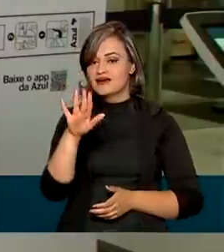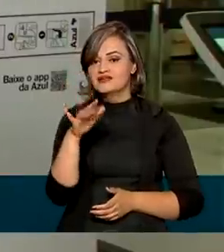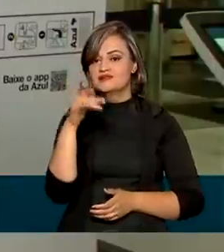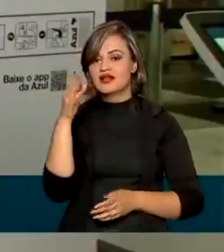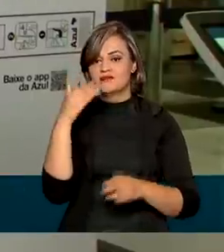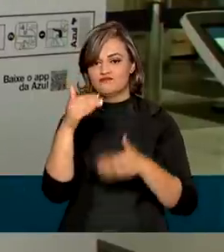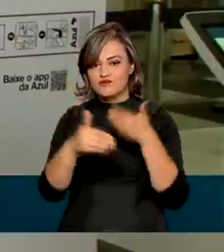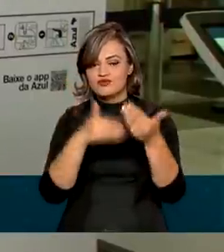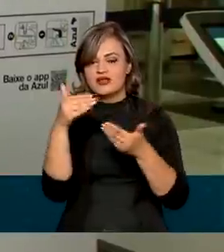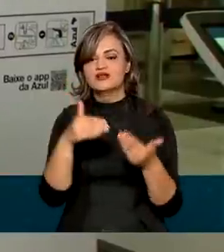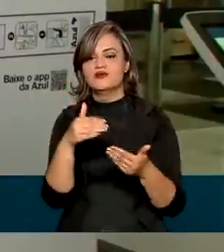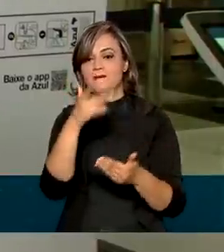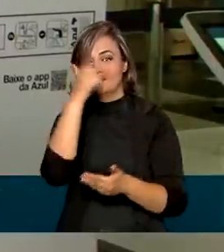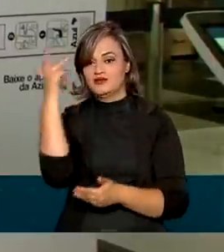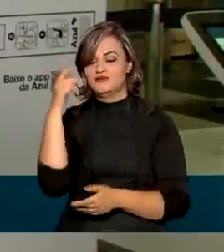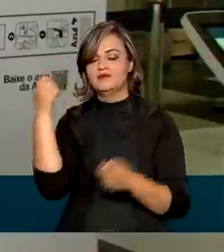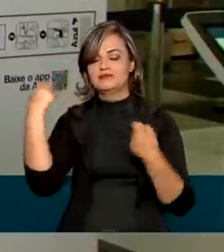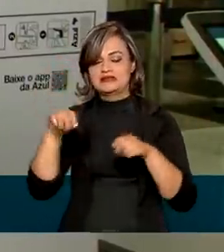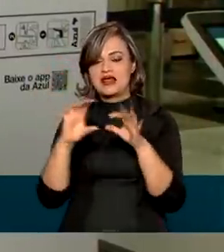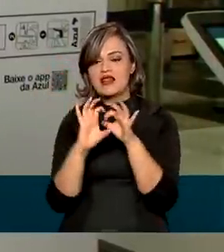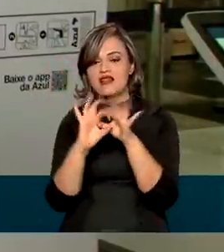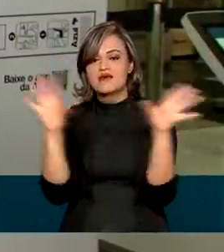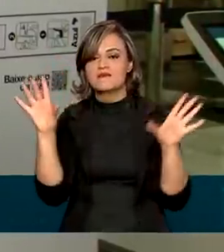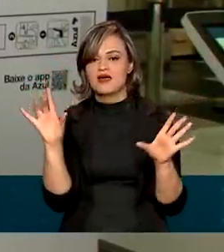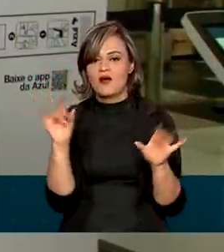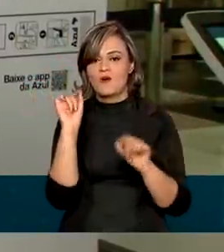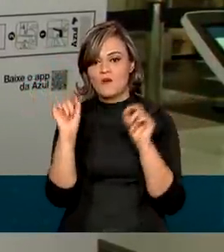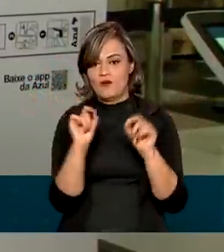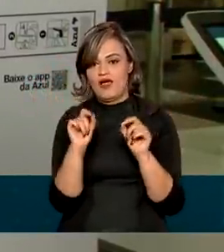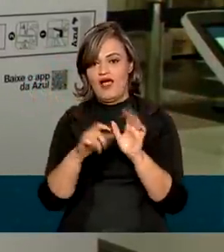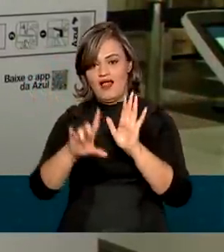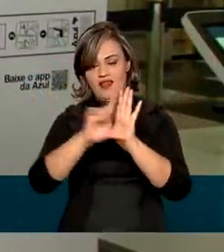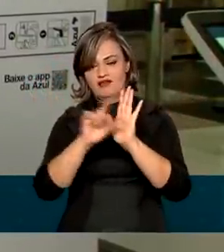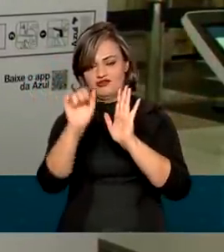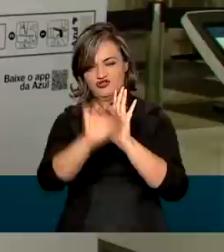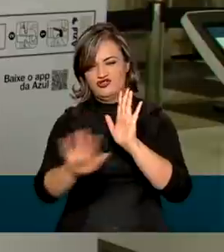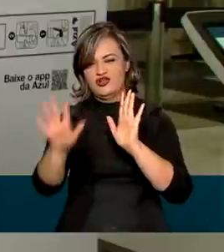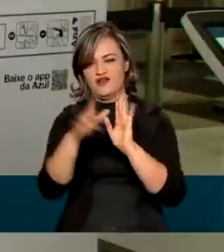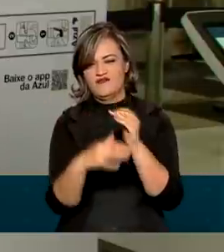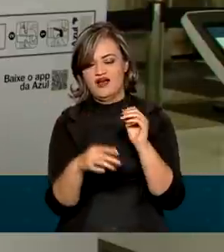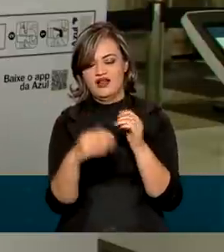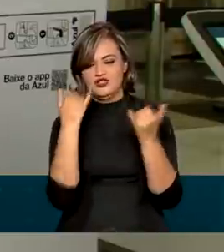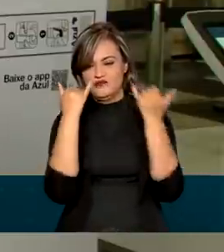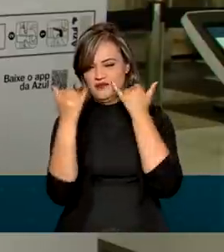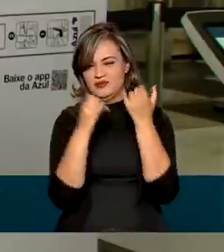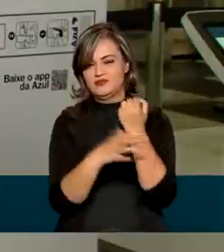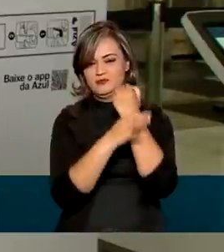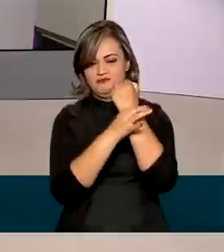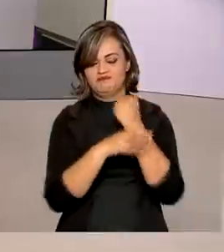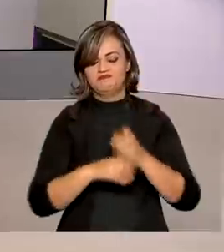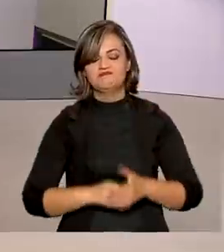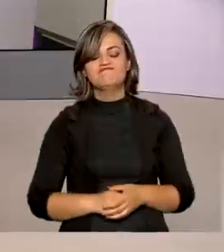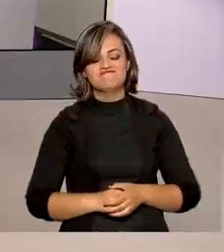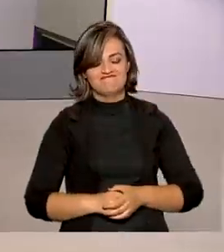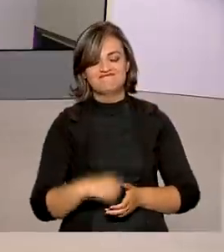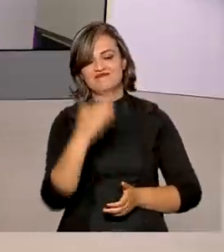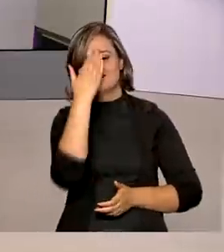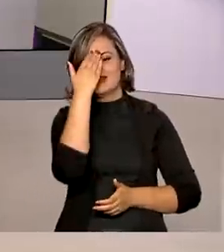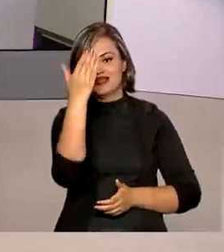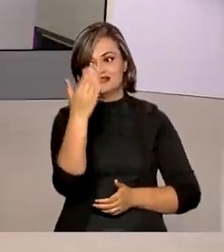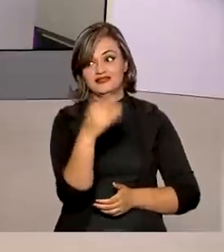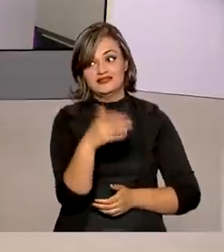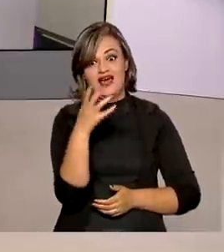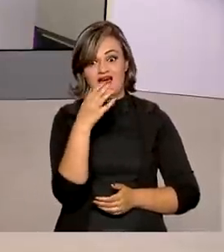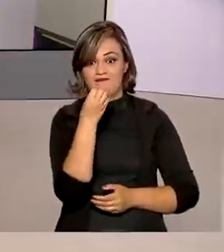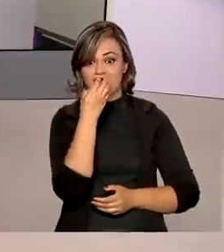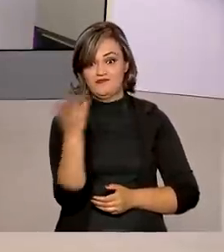processo, o passageiro precisa autorizar, de acordo com a Lei Geral de Proteção de Dados, Popov. Obrigada, Dimas. Isso